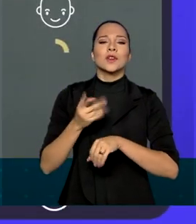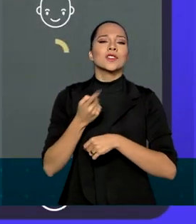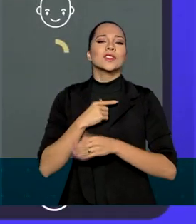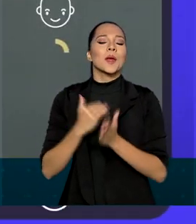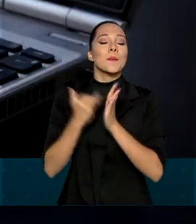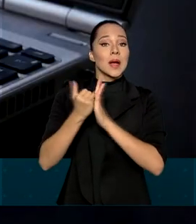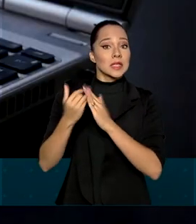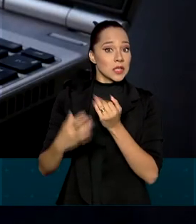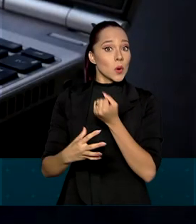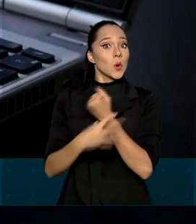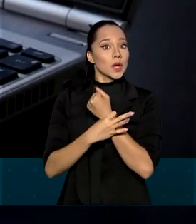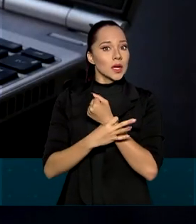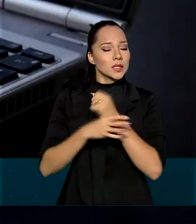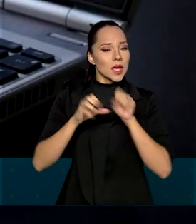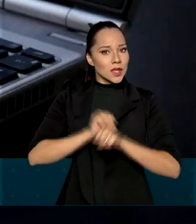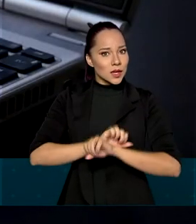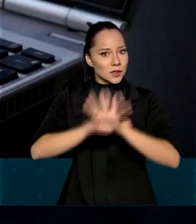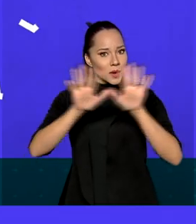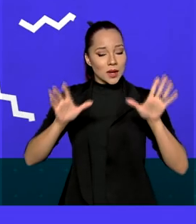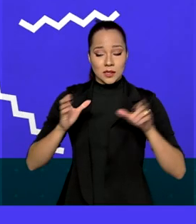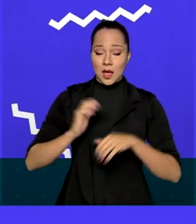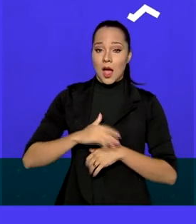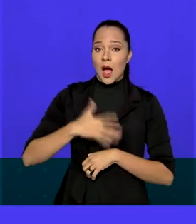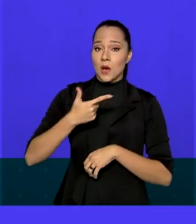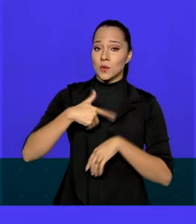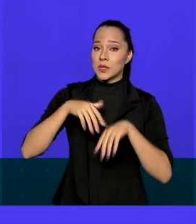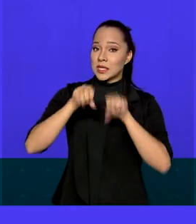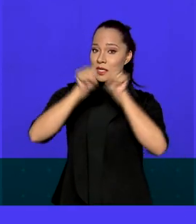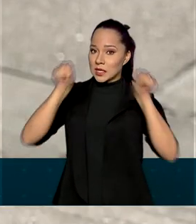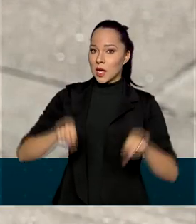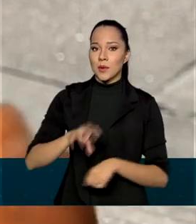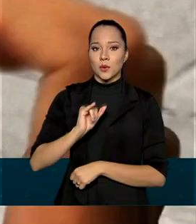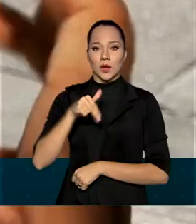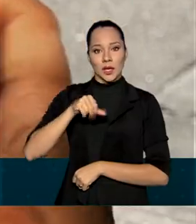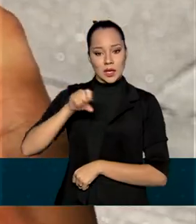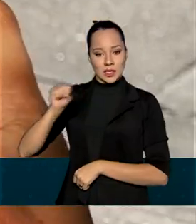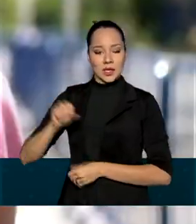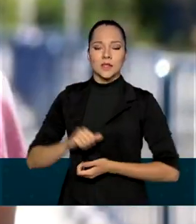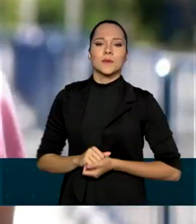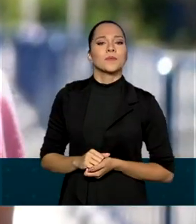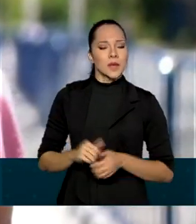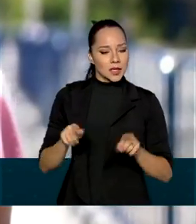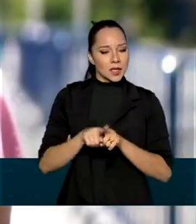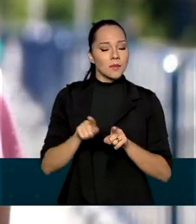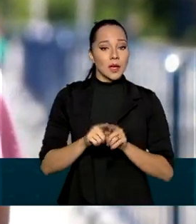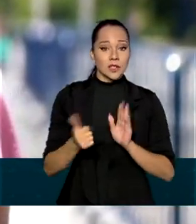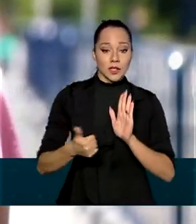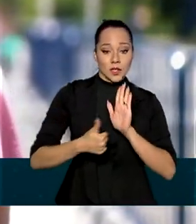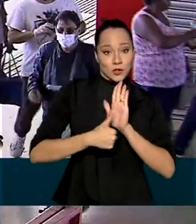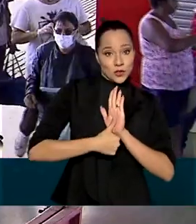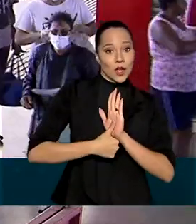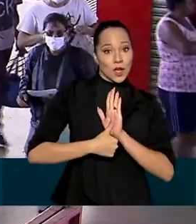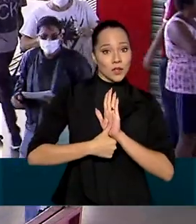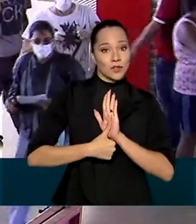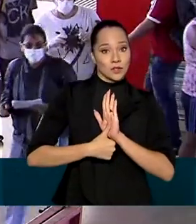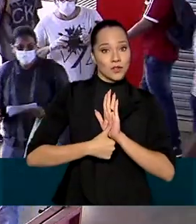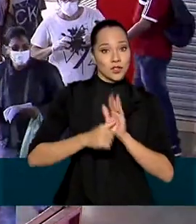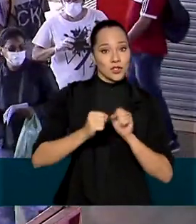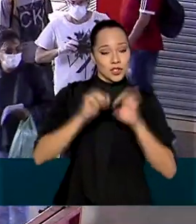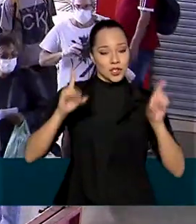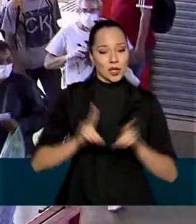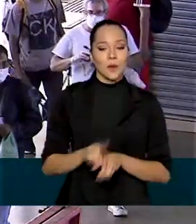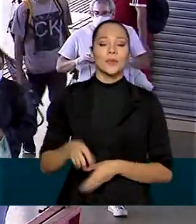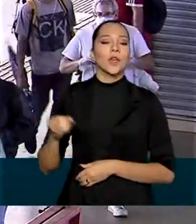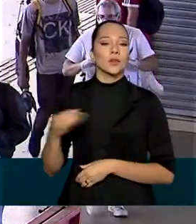dar mais segurança e transparência aos sistemas do INSS, além da implantação da identidade digital e do novo